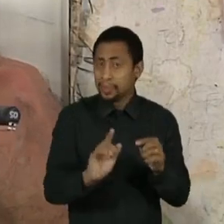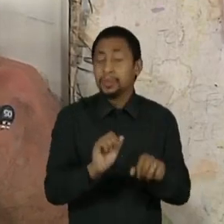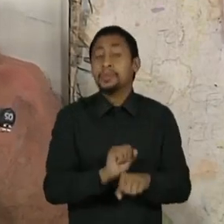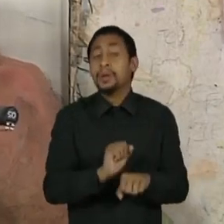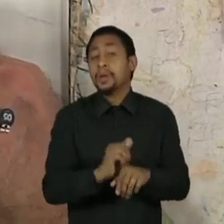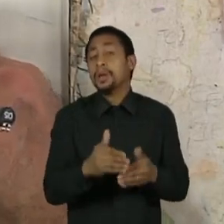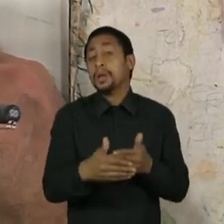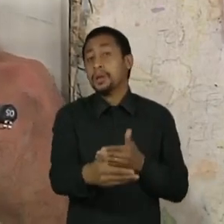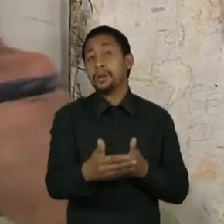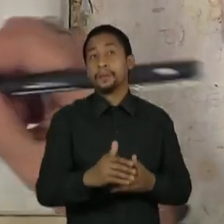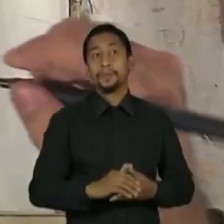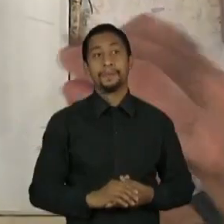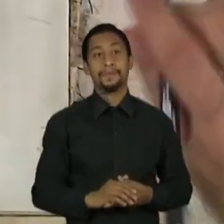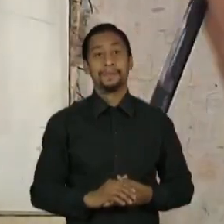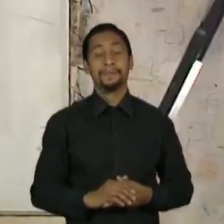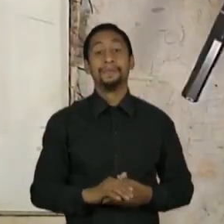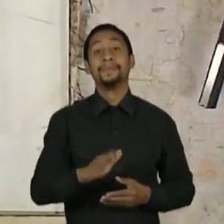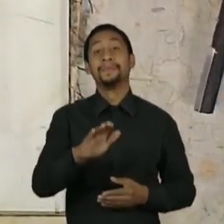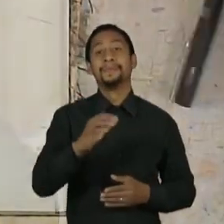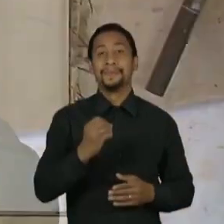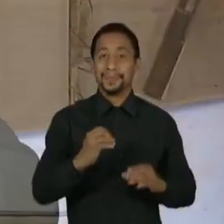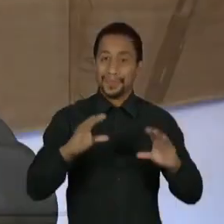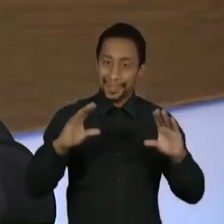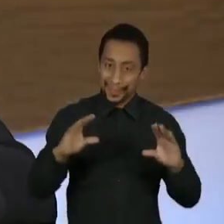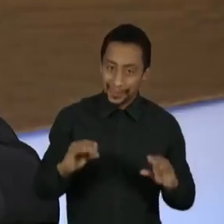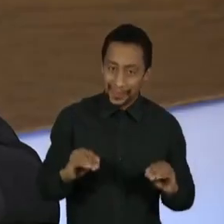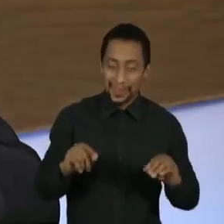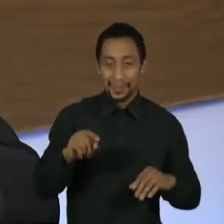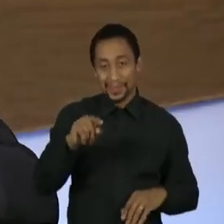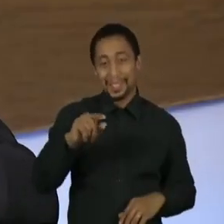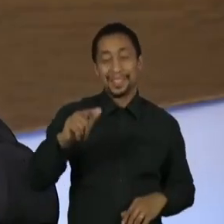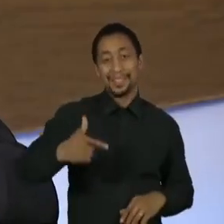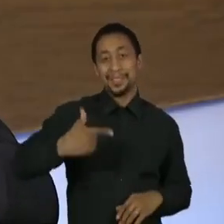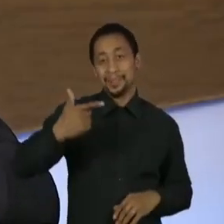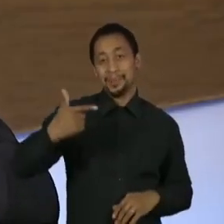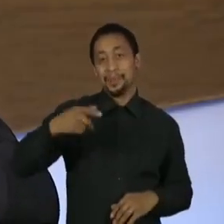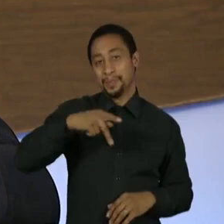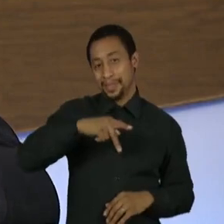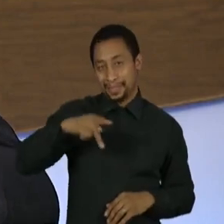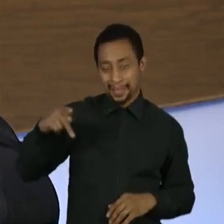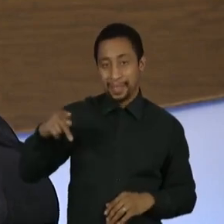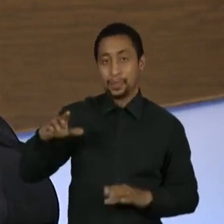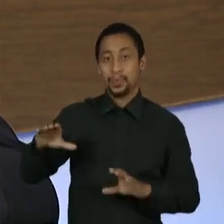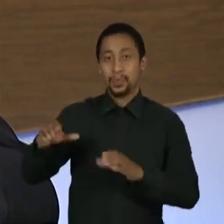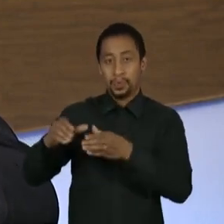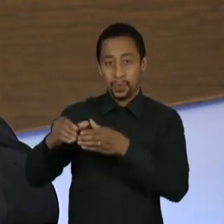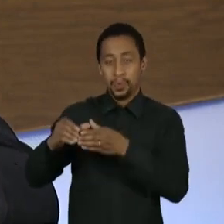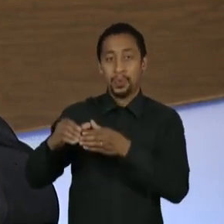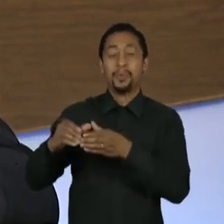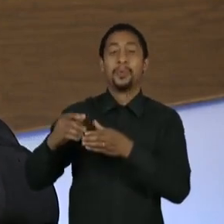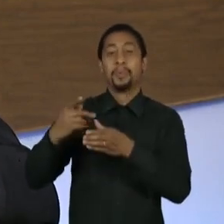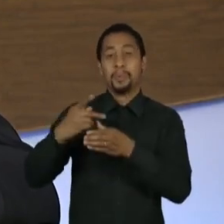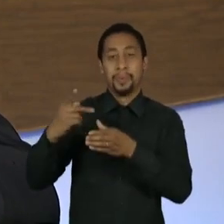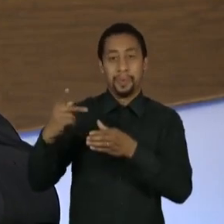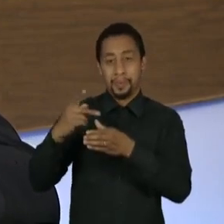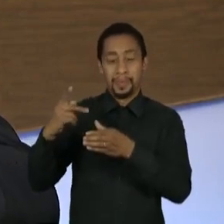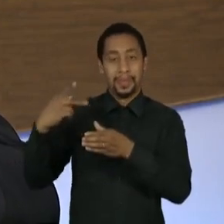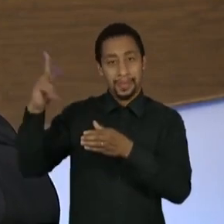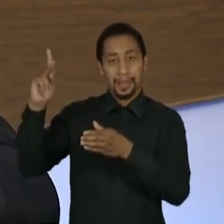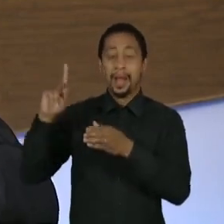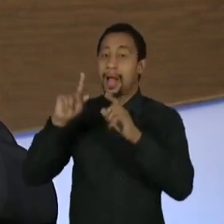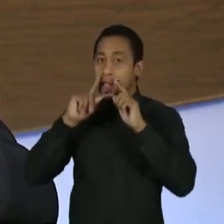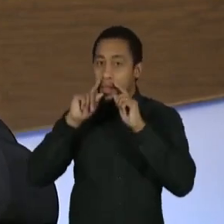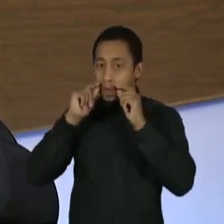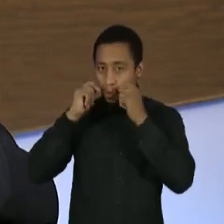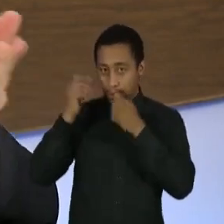Presidente, boa noite. O senhor é vice-presidente do Progressistas em Alagoas. Eu queria perguntar para o senhor, o Progressistas,